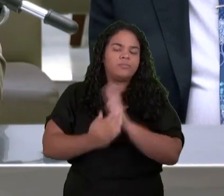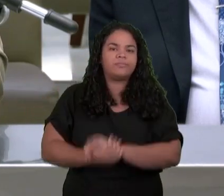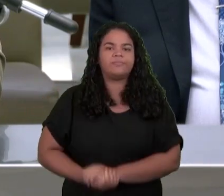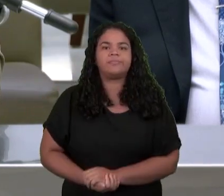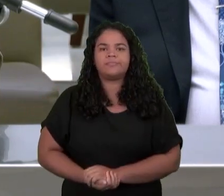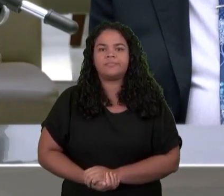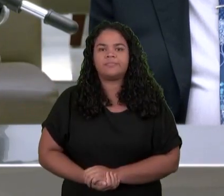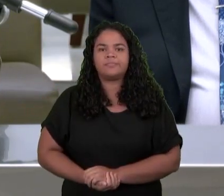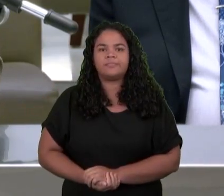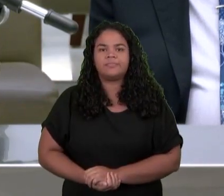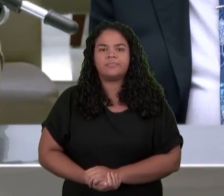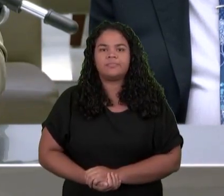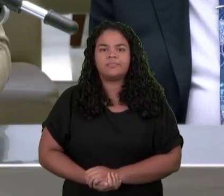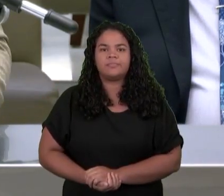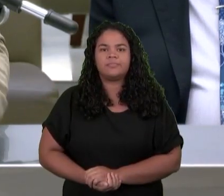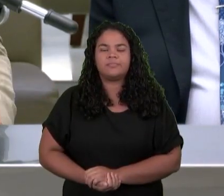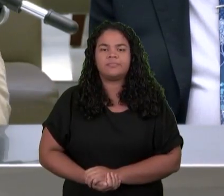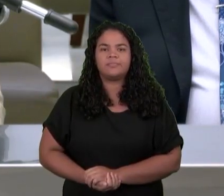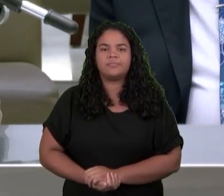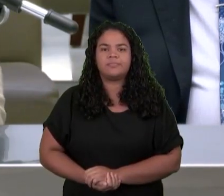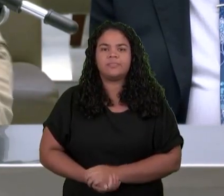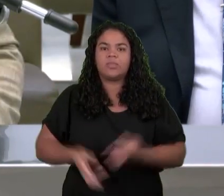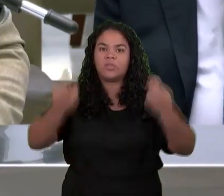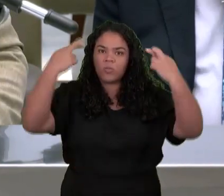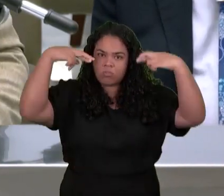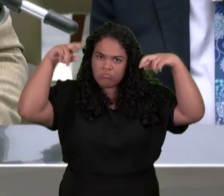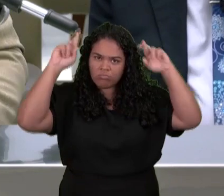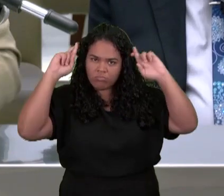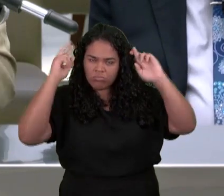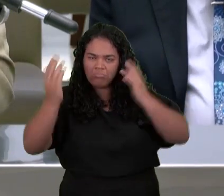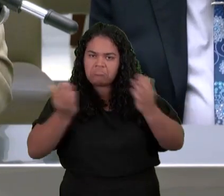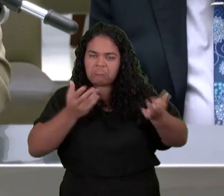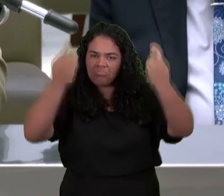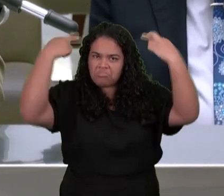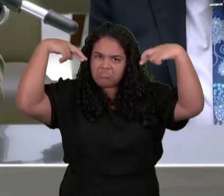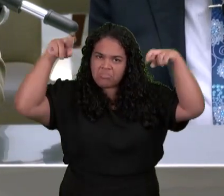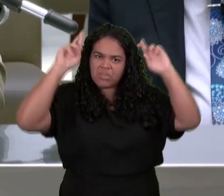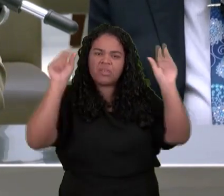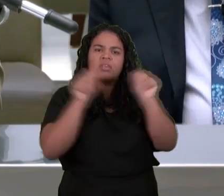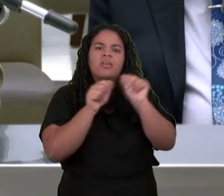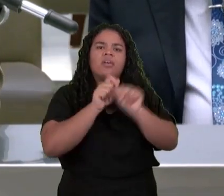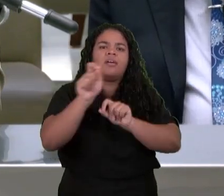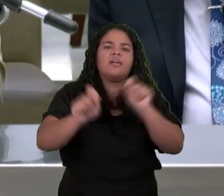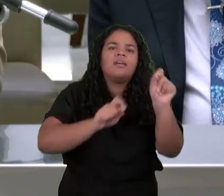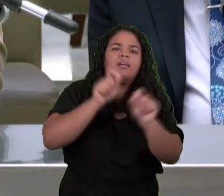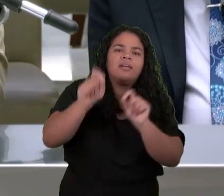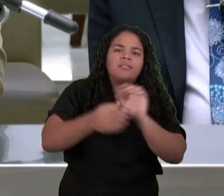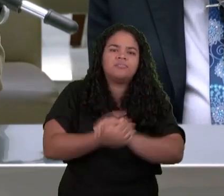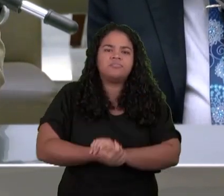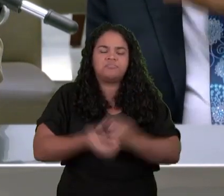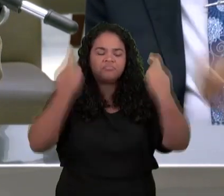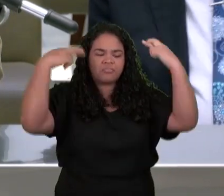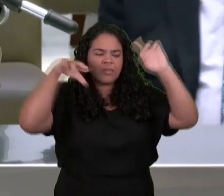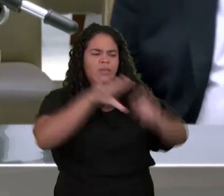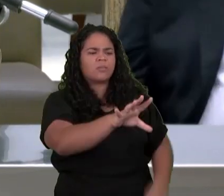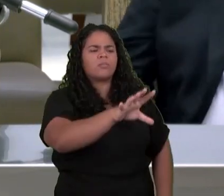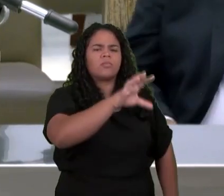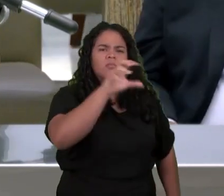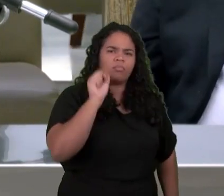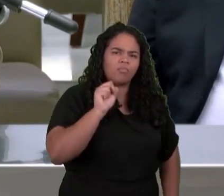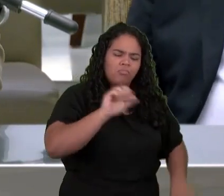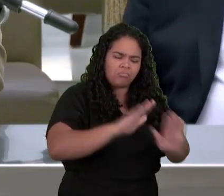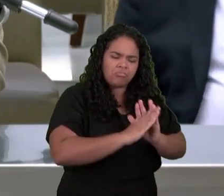E veio E o que foi Que aquele cordeiro Fez Irmãos? Ele tomou O livro Ele pegou